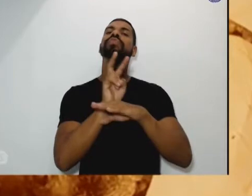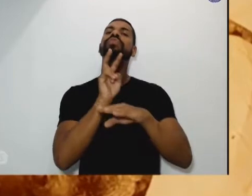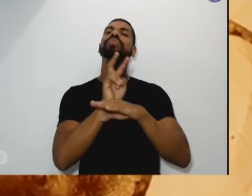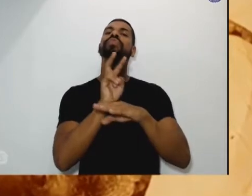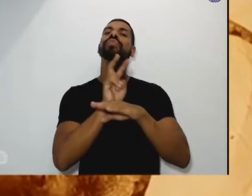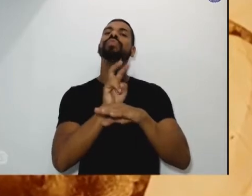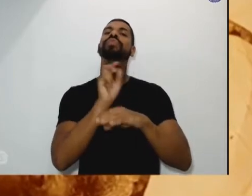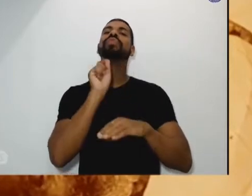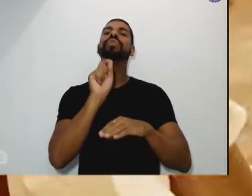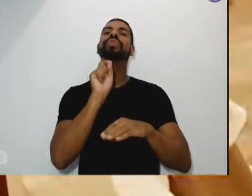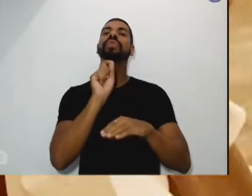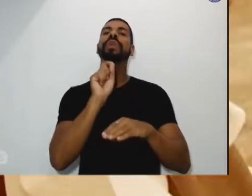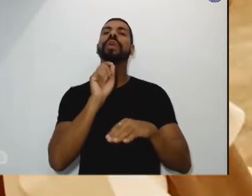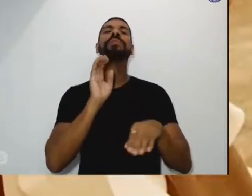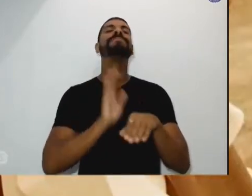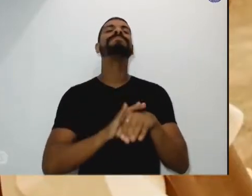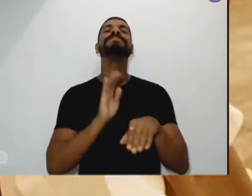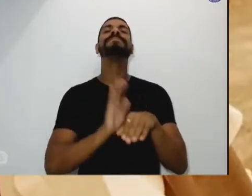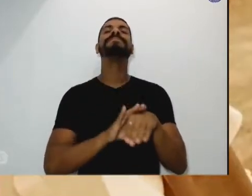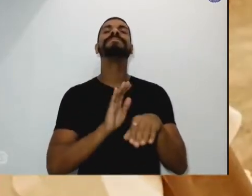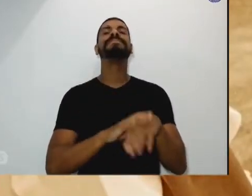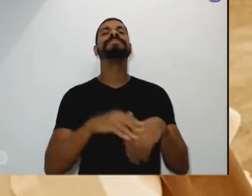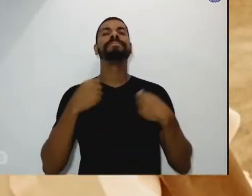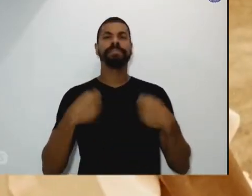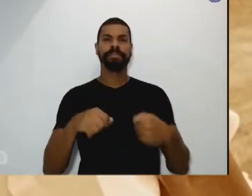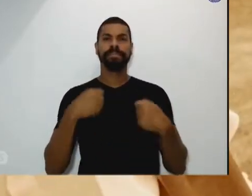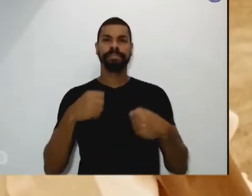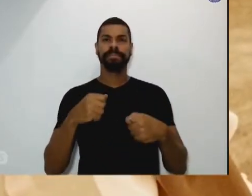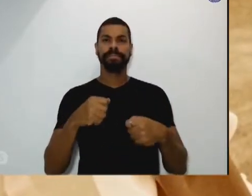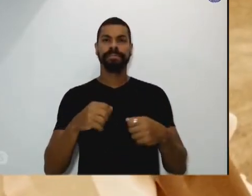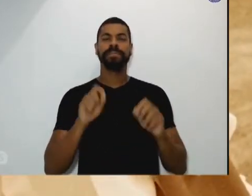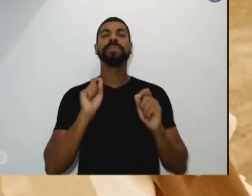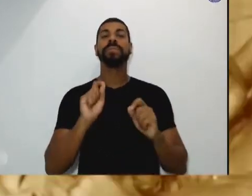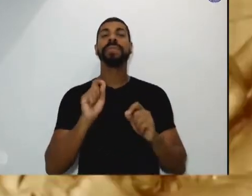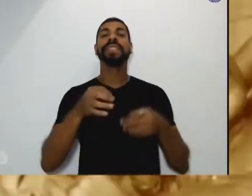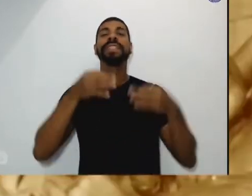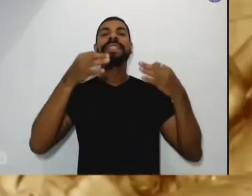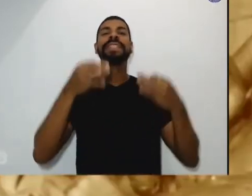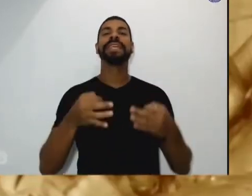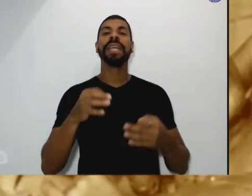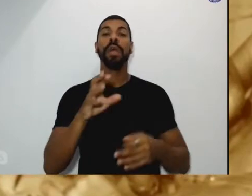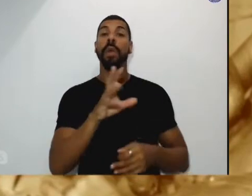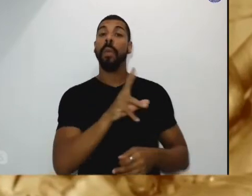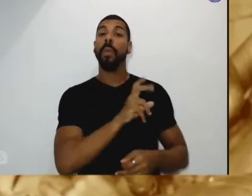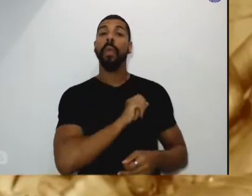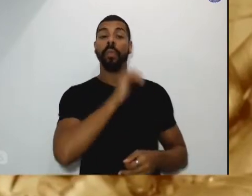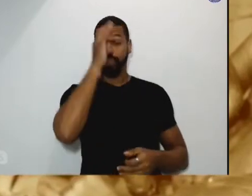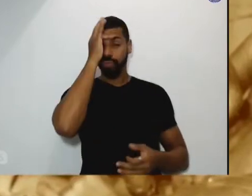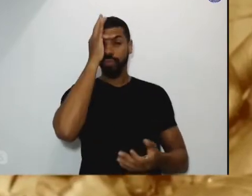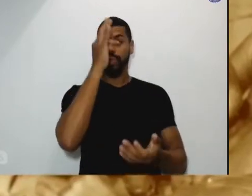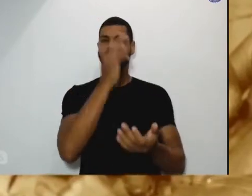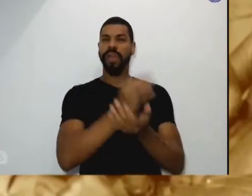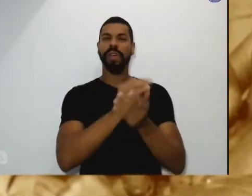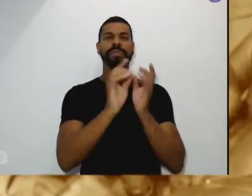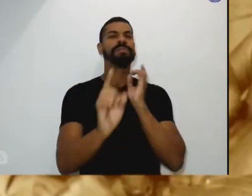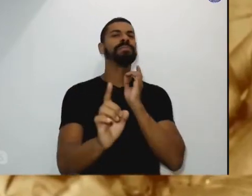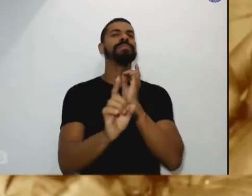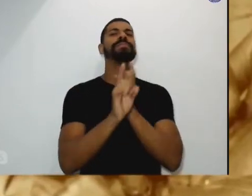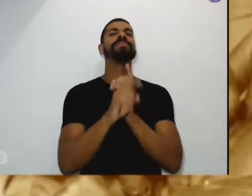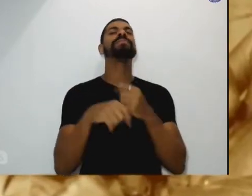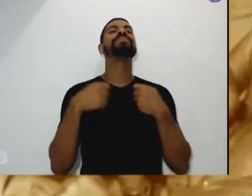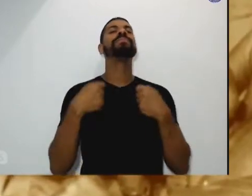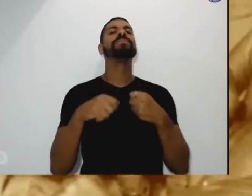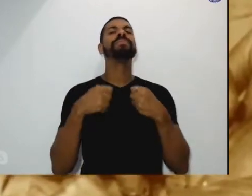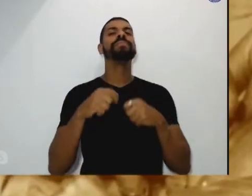aqueles que mais necessitam e sempre convicta de que, no amor e na fé, encontraremos as forças necessárias para a nossa